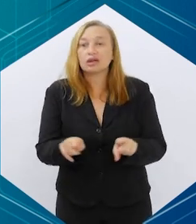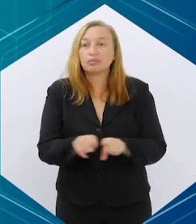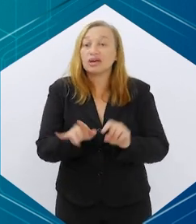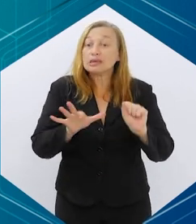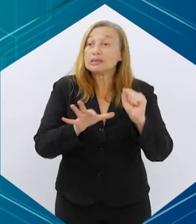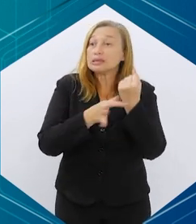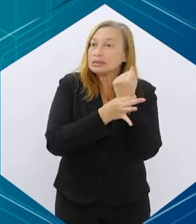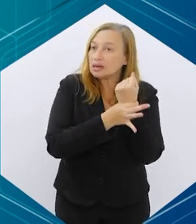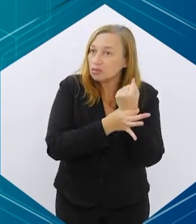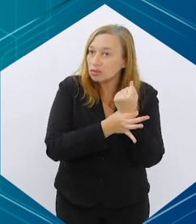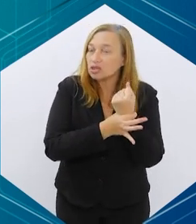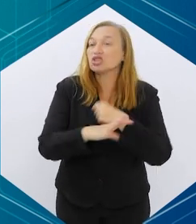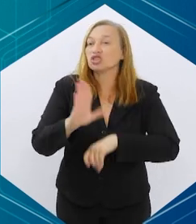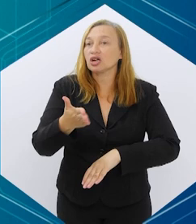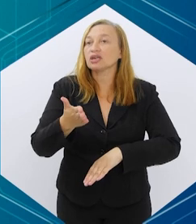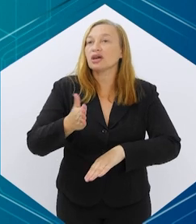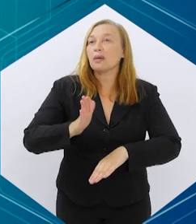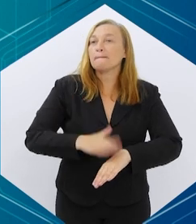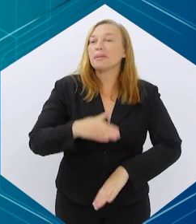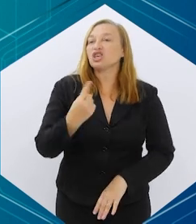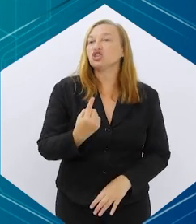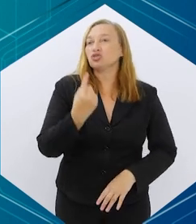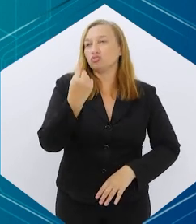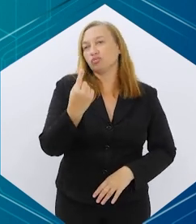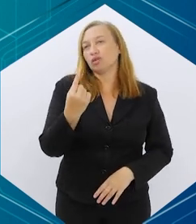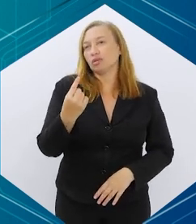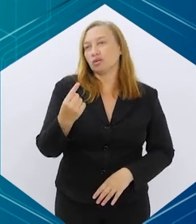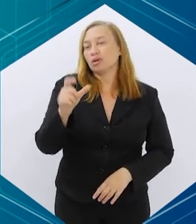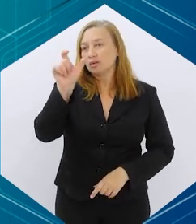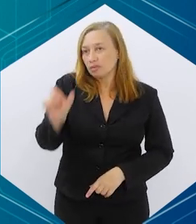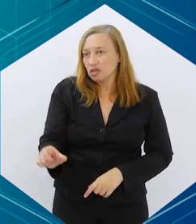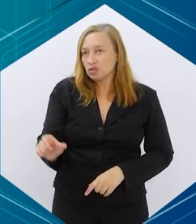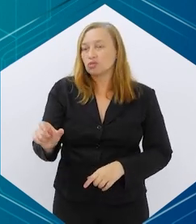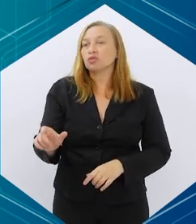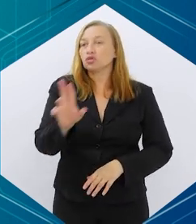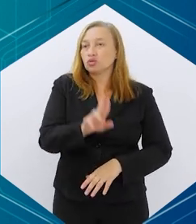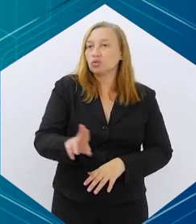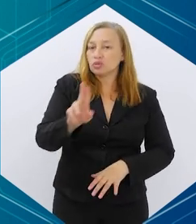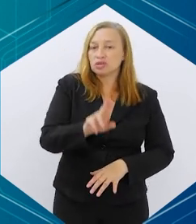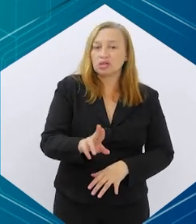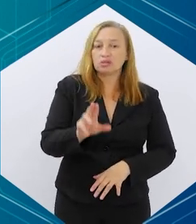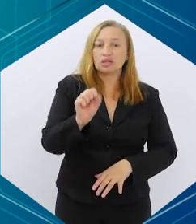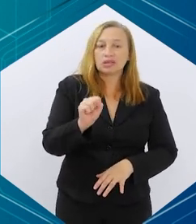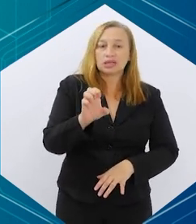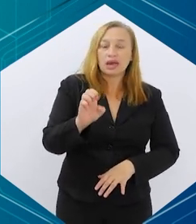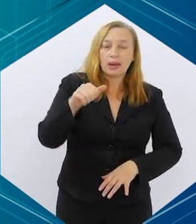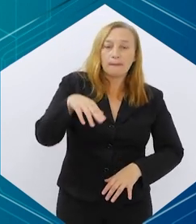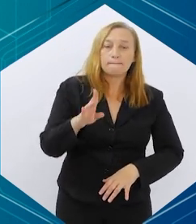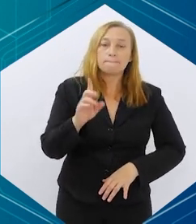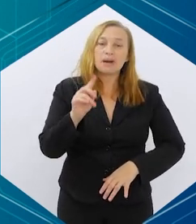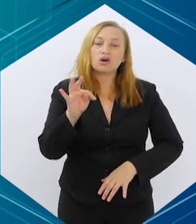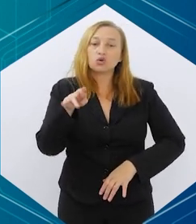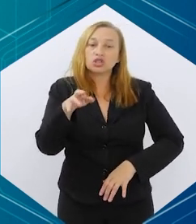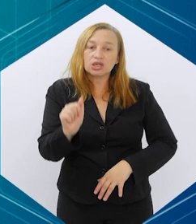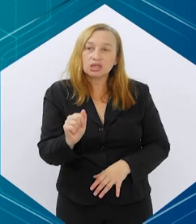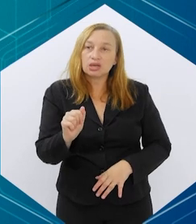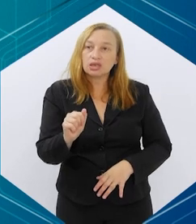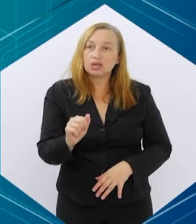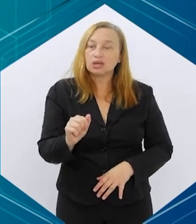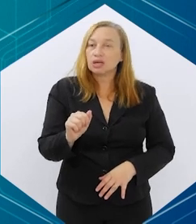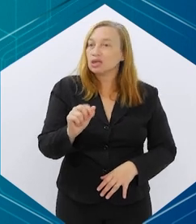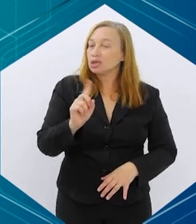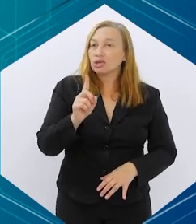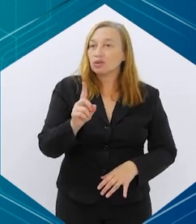terminando a questão de segurança, já teve mais de um caso de manipulação de Cema Glutina ou de Lira Glutina